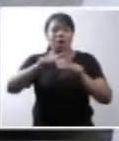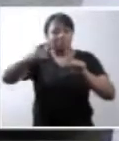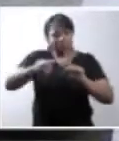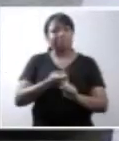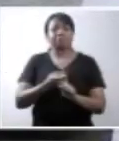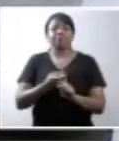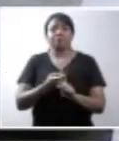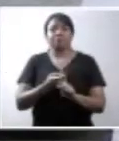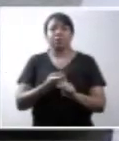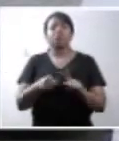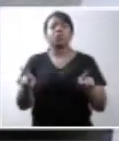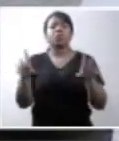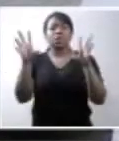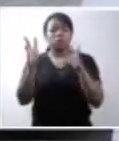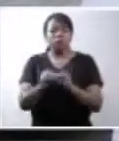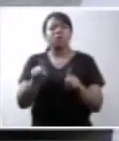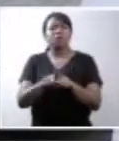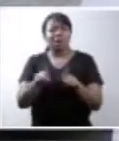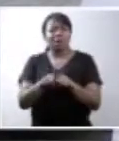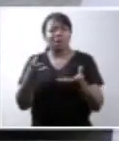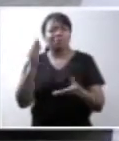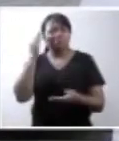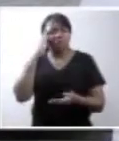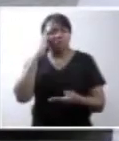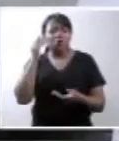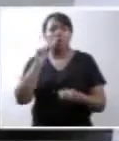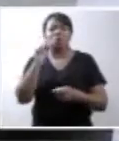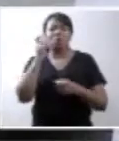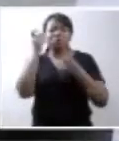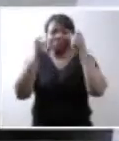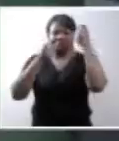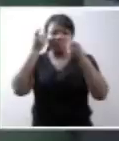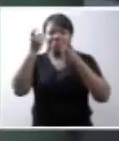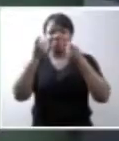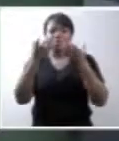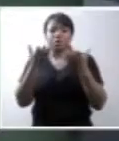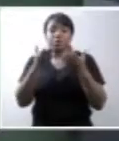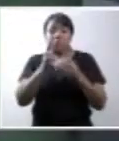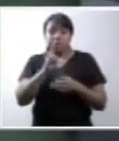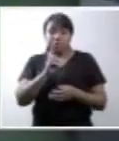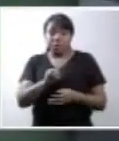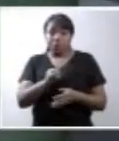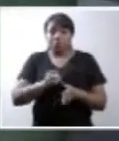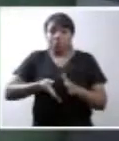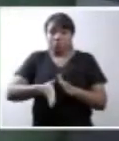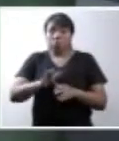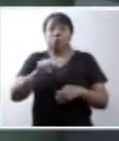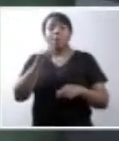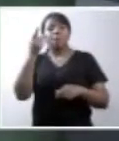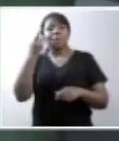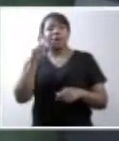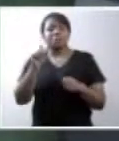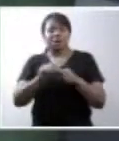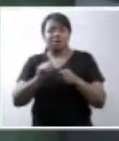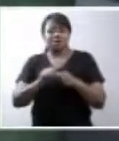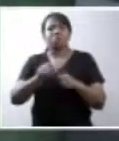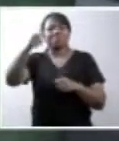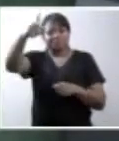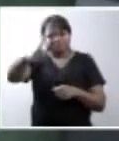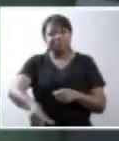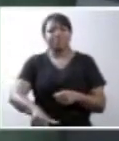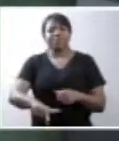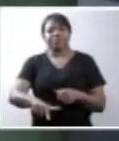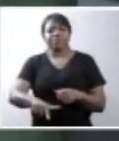Sintetiza o que entende por supressão da situação torturante. Se fosse para fazer, eu faria